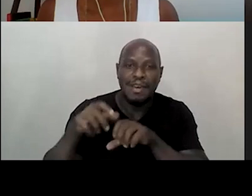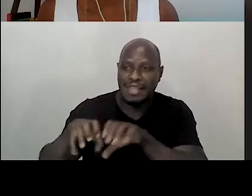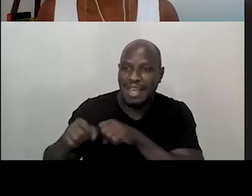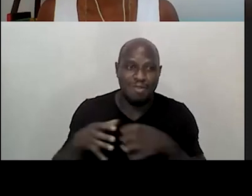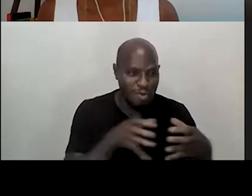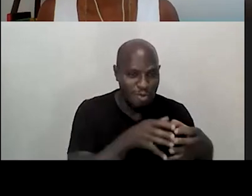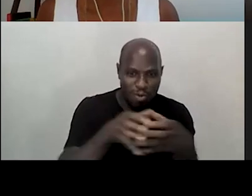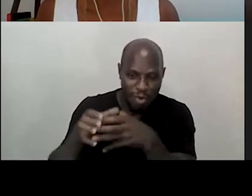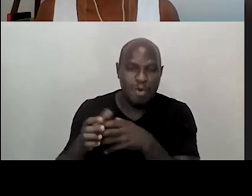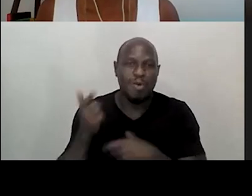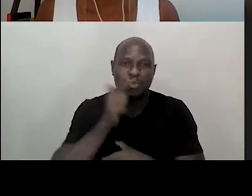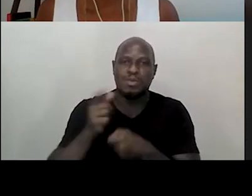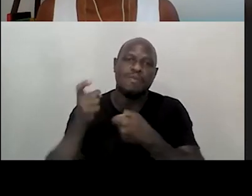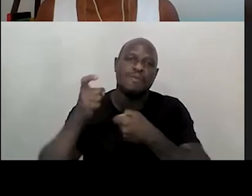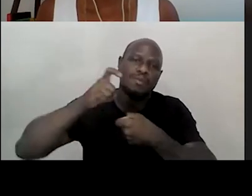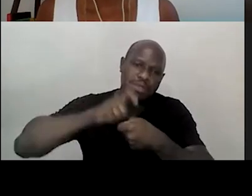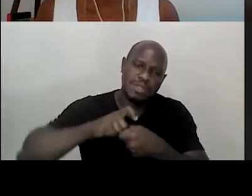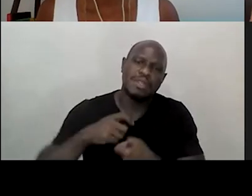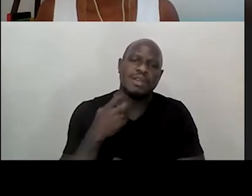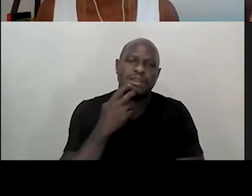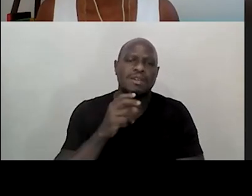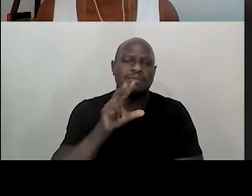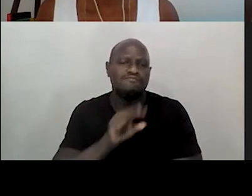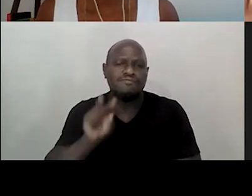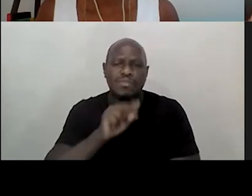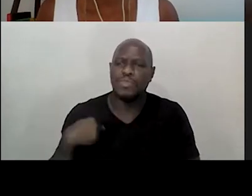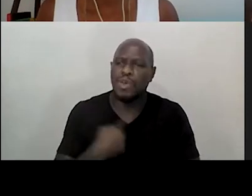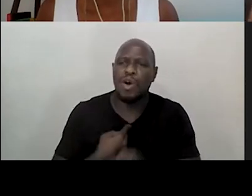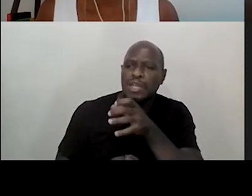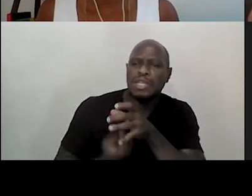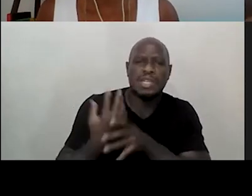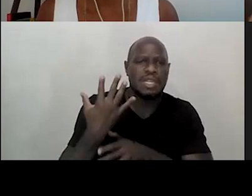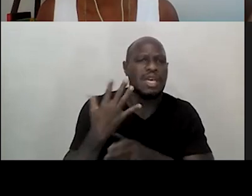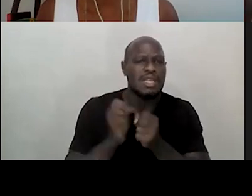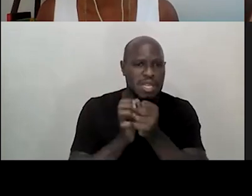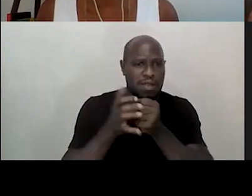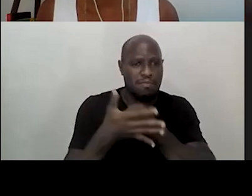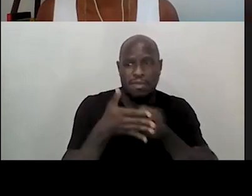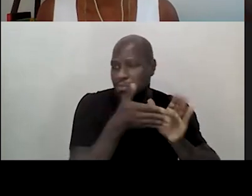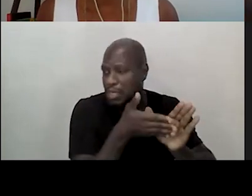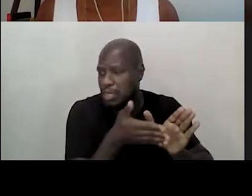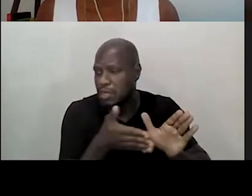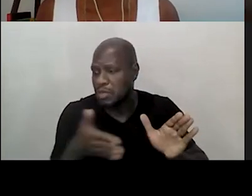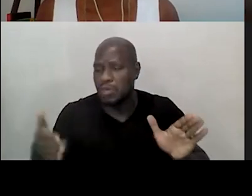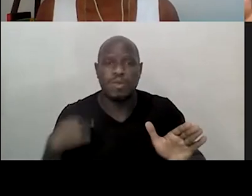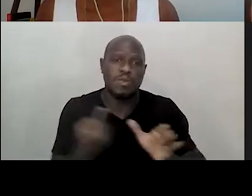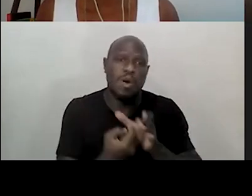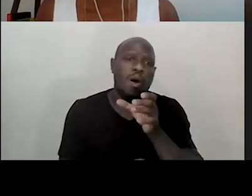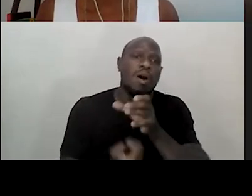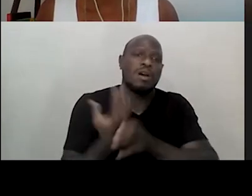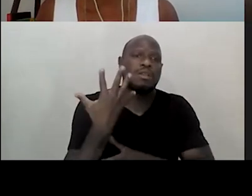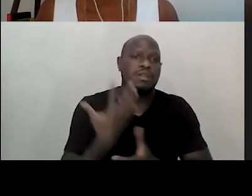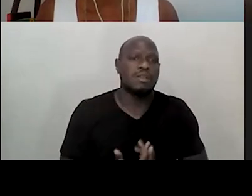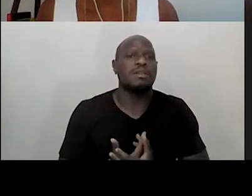conseguiu retomar e falar sobre a nossa criação em pandemia, o que a gente recriou, o que a gente inventou